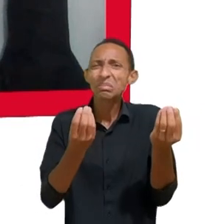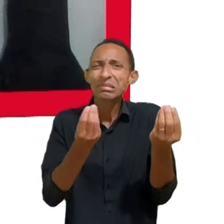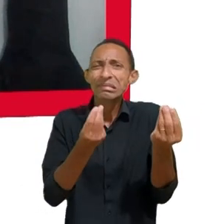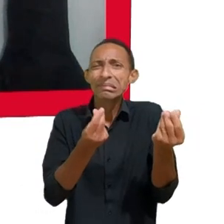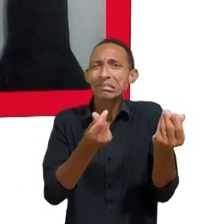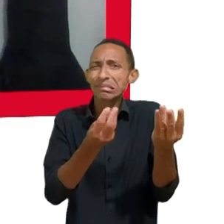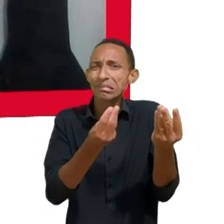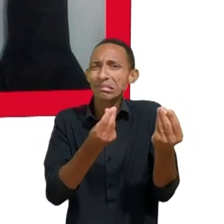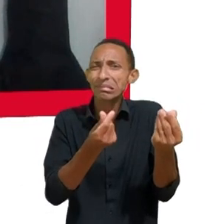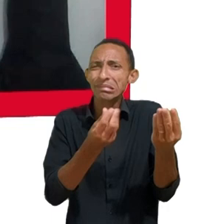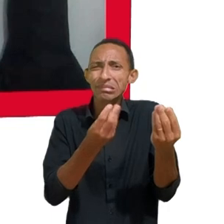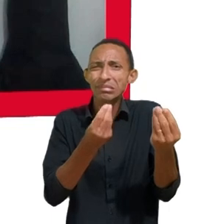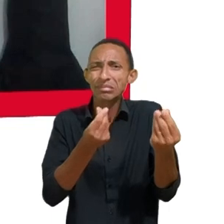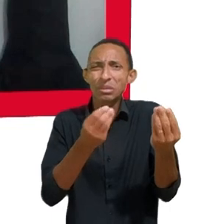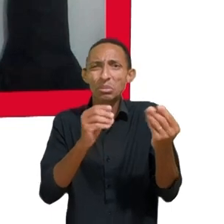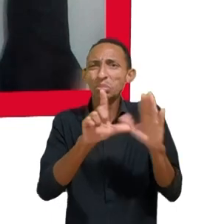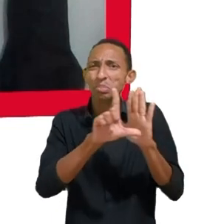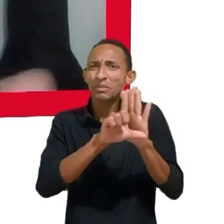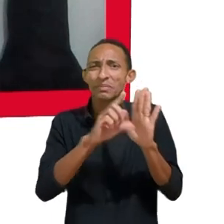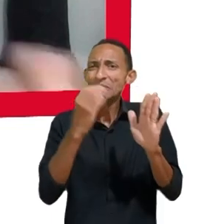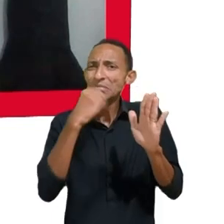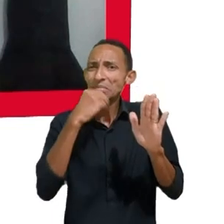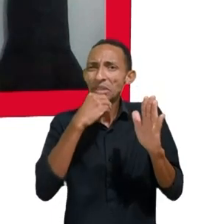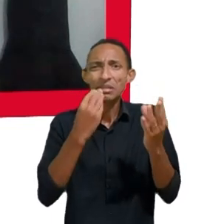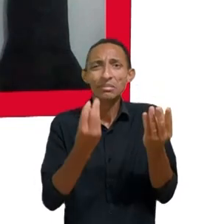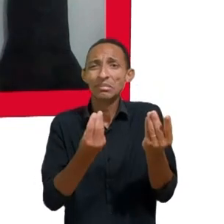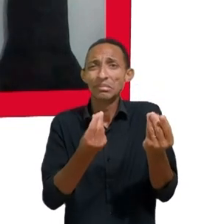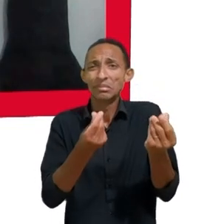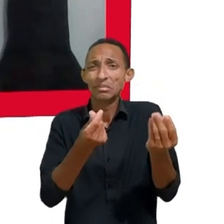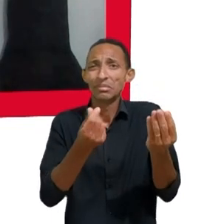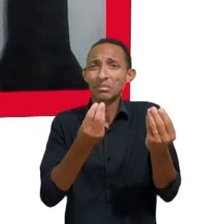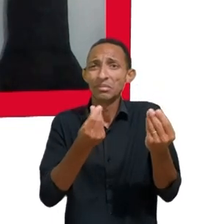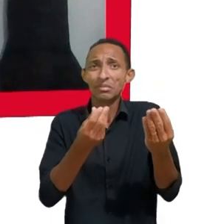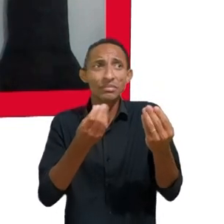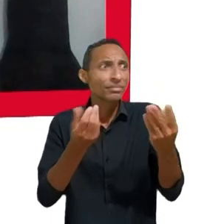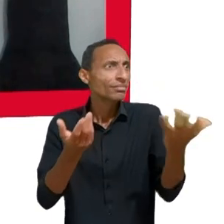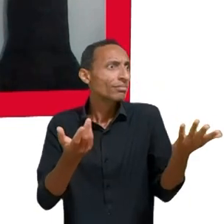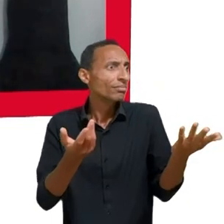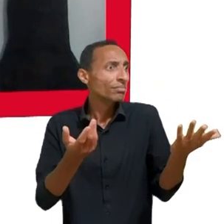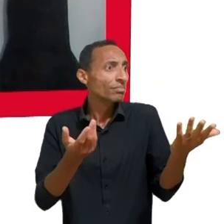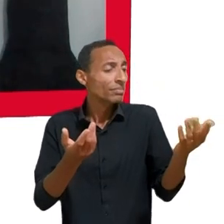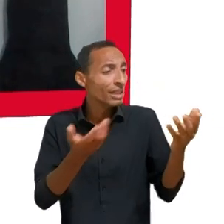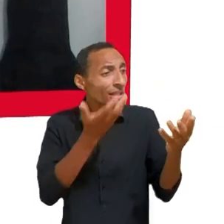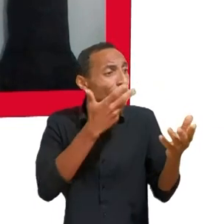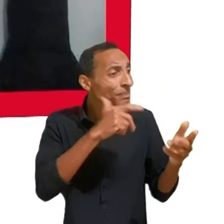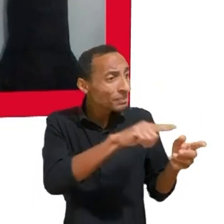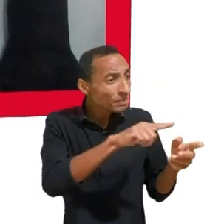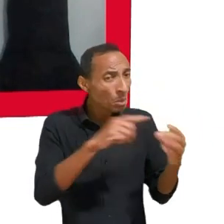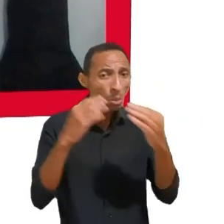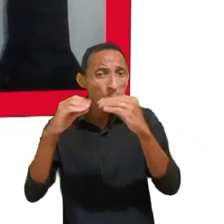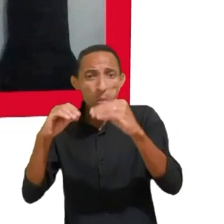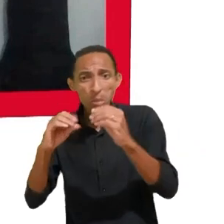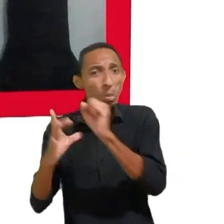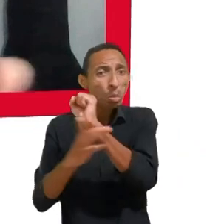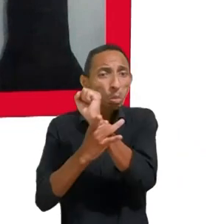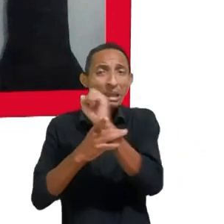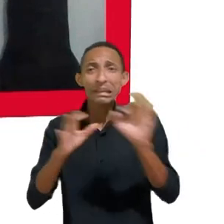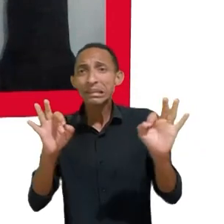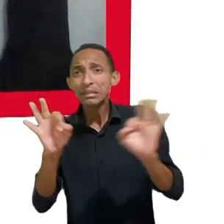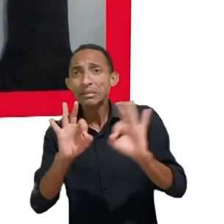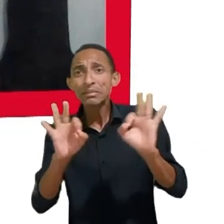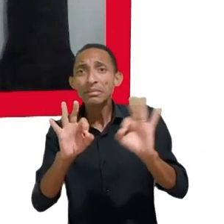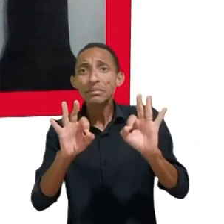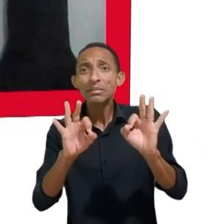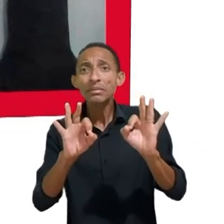fracassado. Isso é para inglês ver, não tem lógica e sentido nenhum a manutenção desses termos de uso